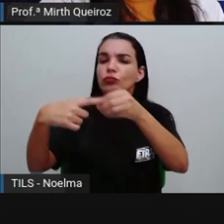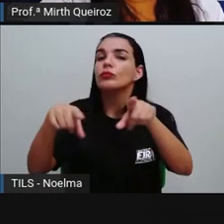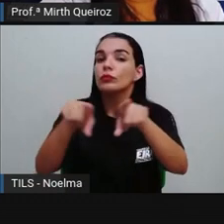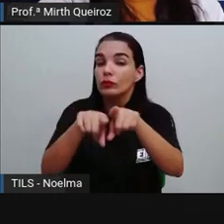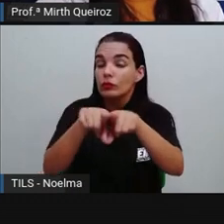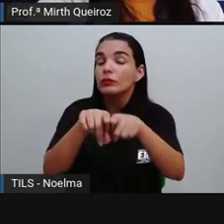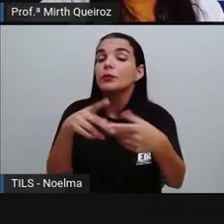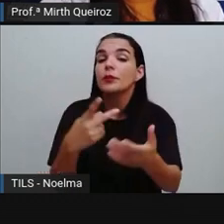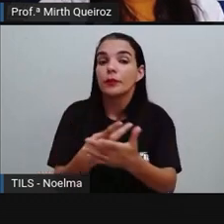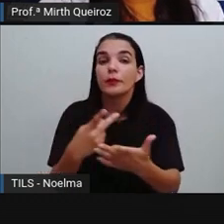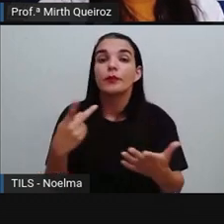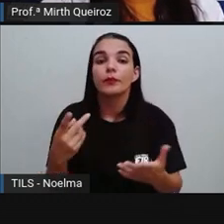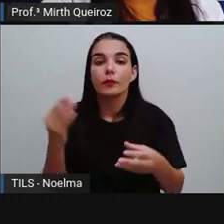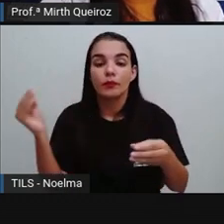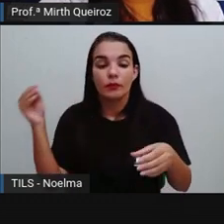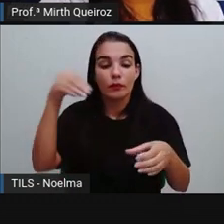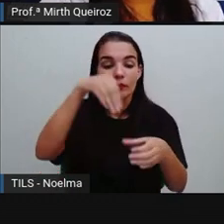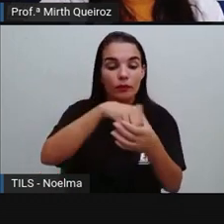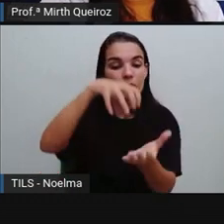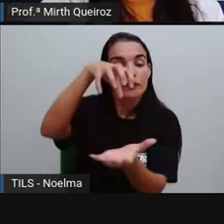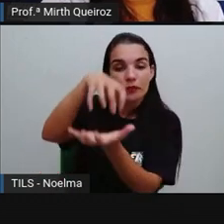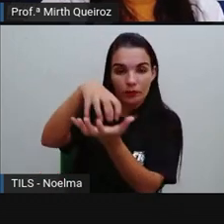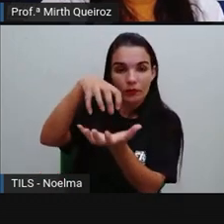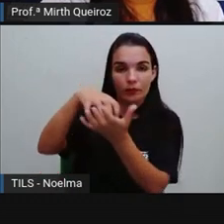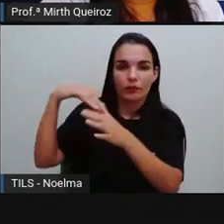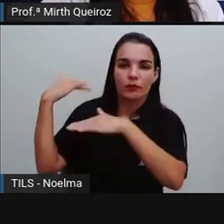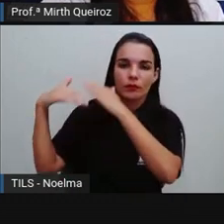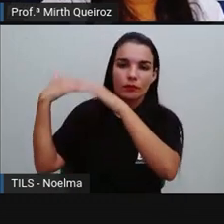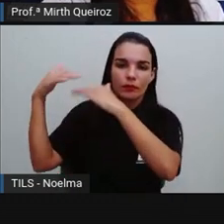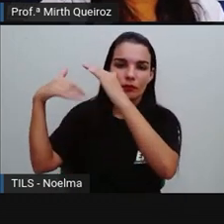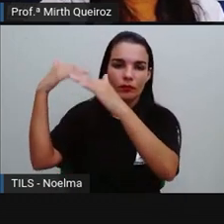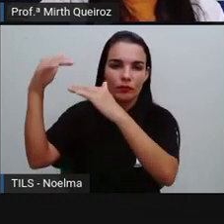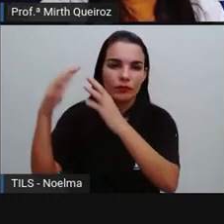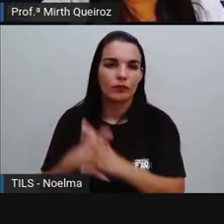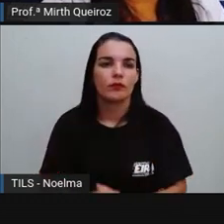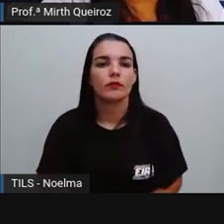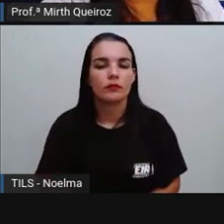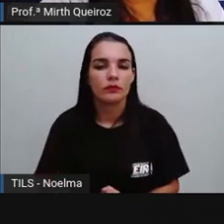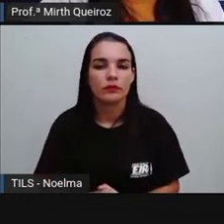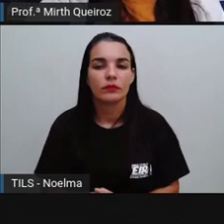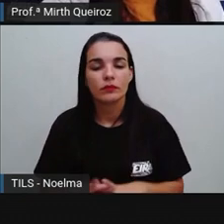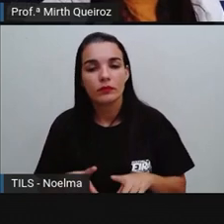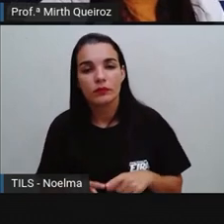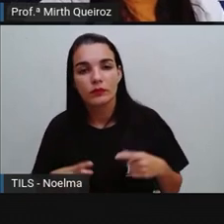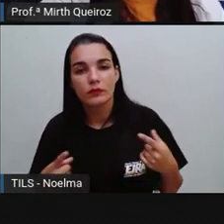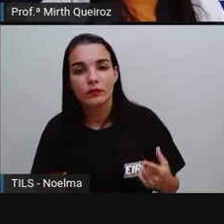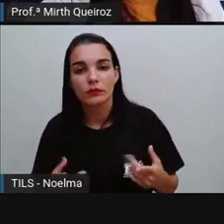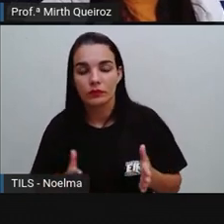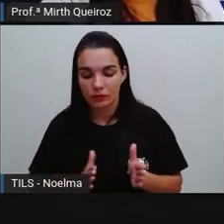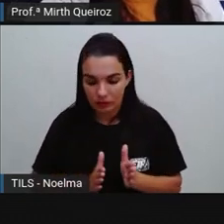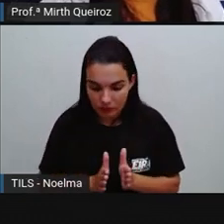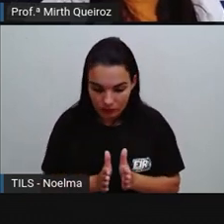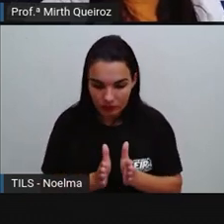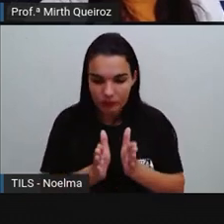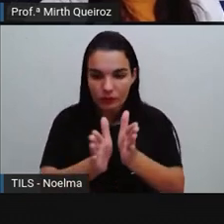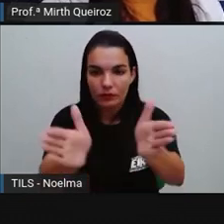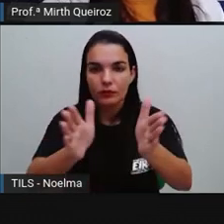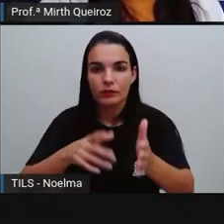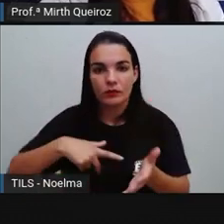internamente, dentro da própria colônia, começou a se desenvolver. E aí, começaram-se a abrir estradas, né?